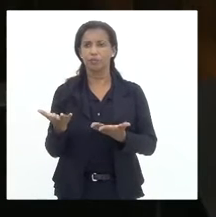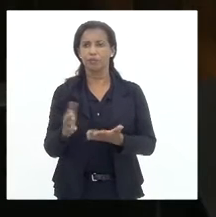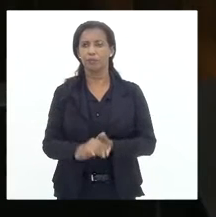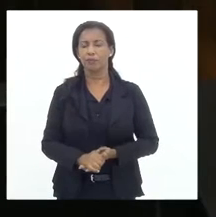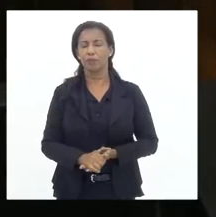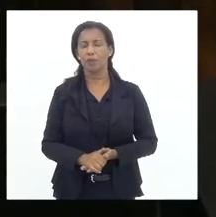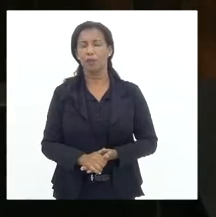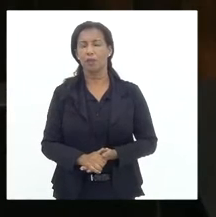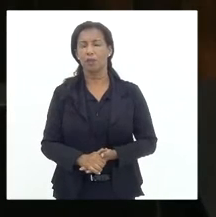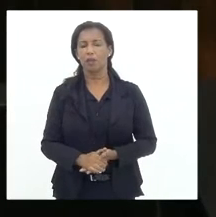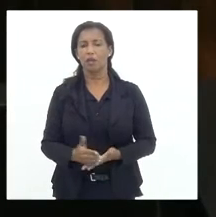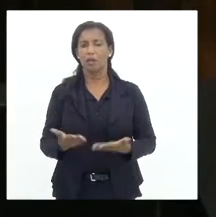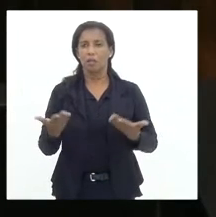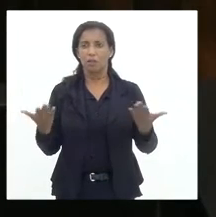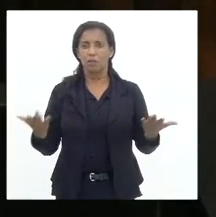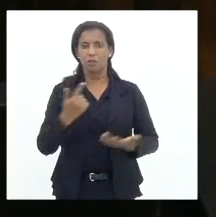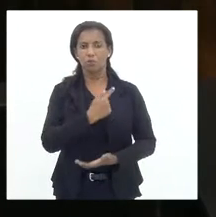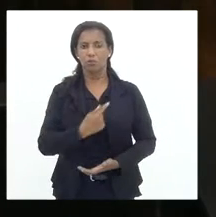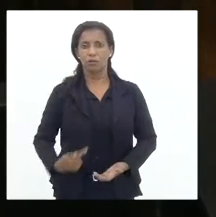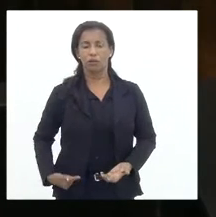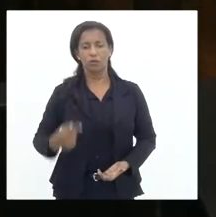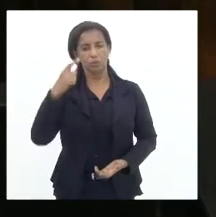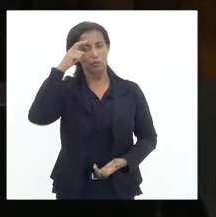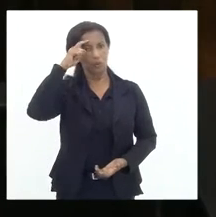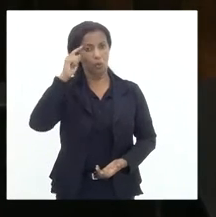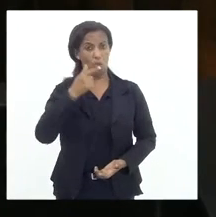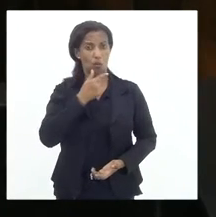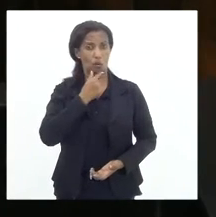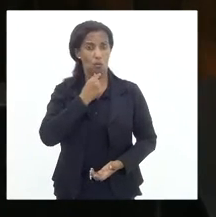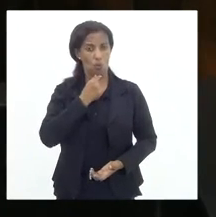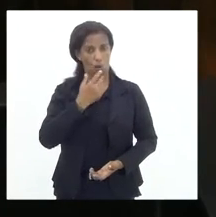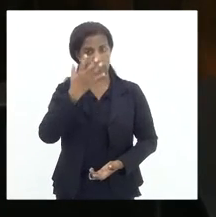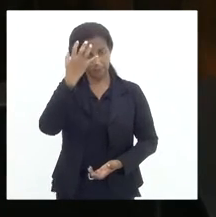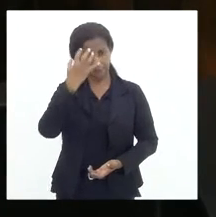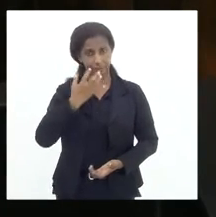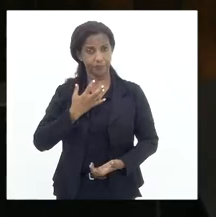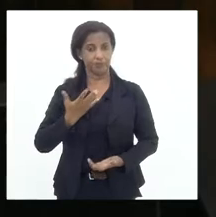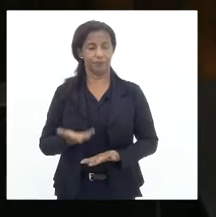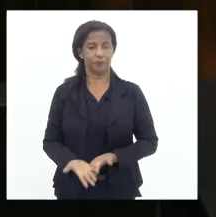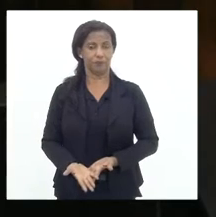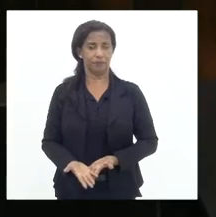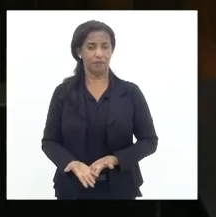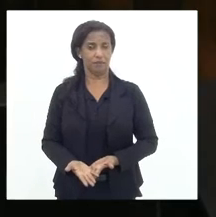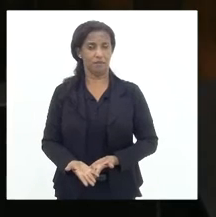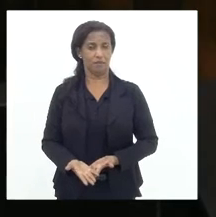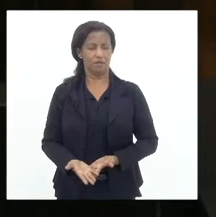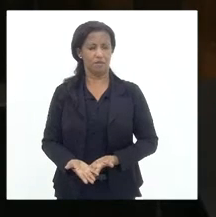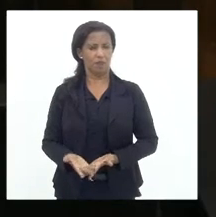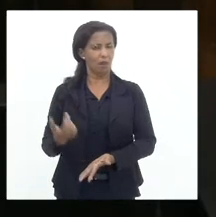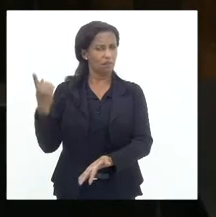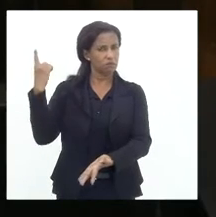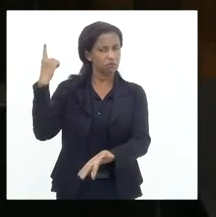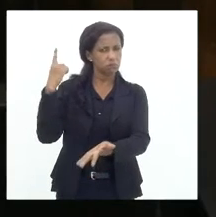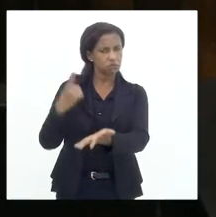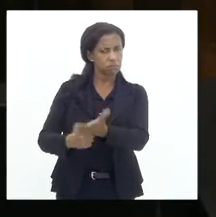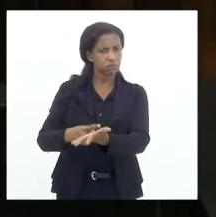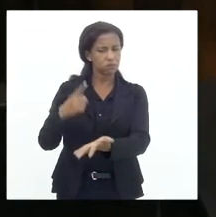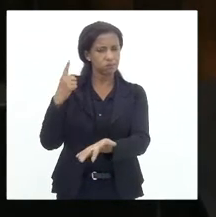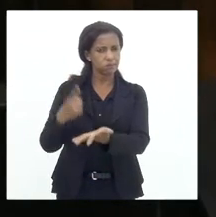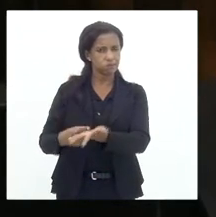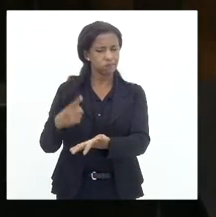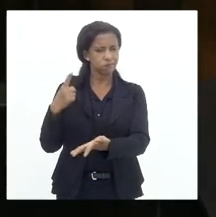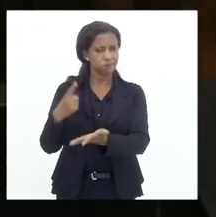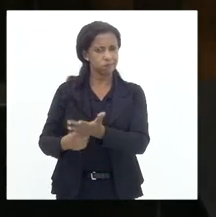governador Cláudio Castro, um homem sério, hiper, mega, comprometido com o bom